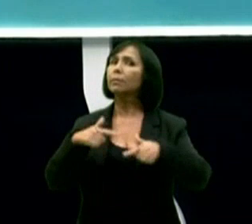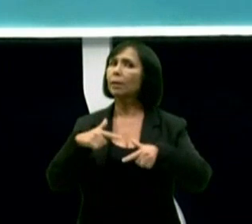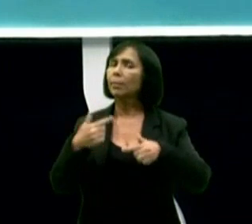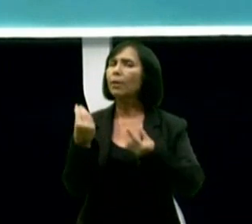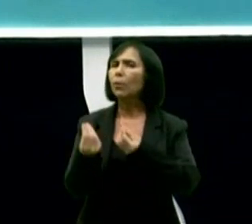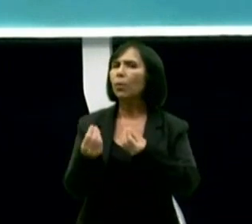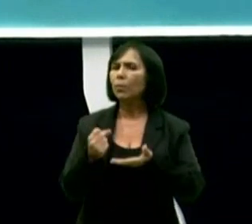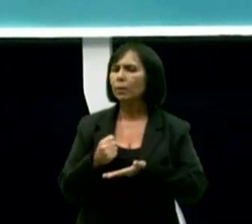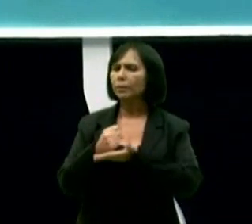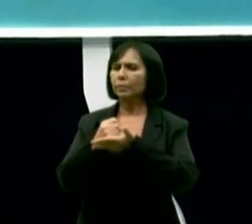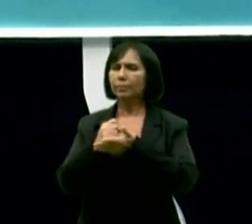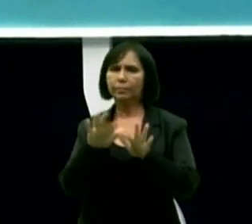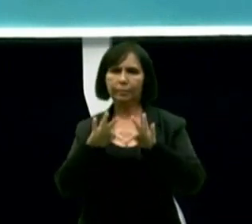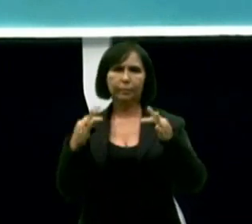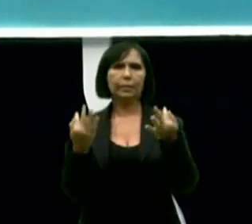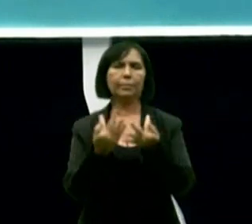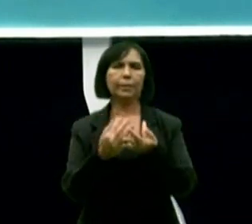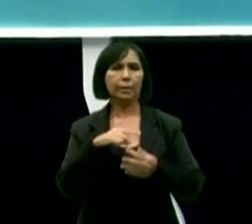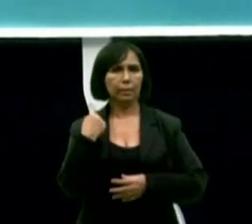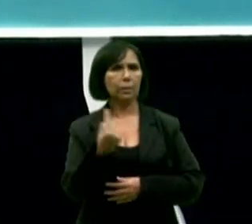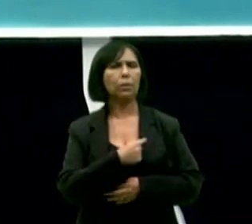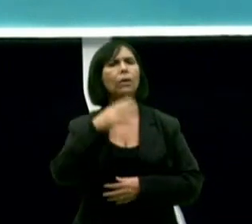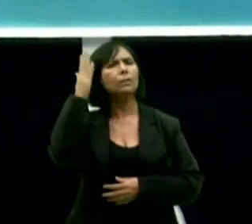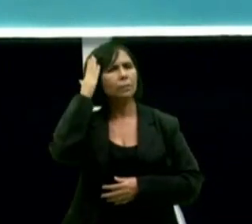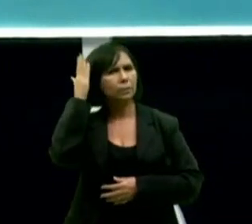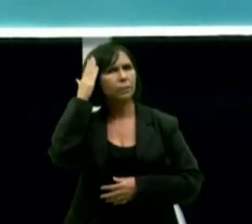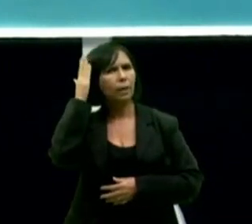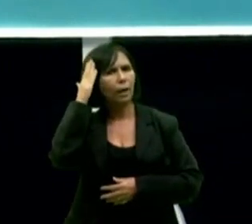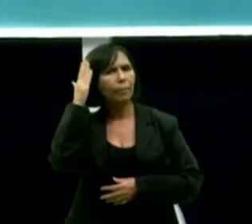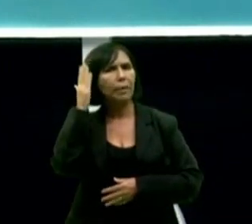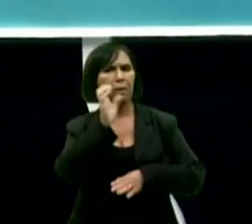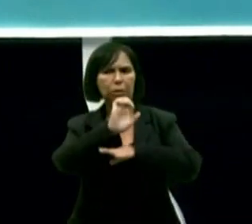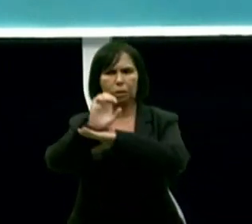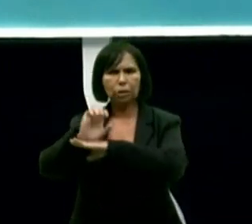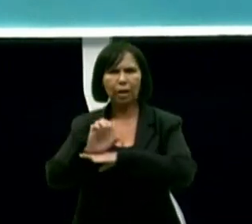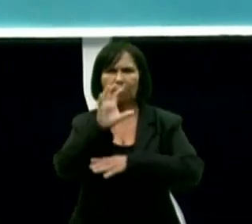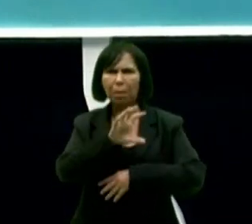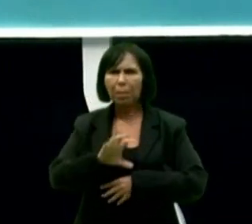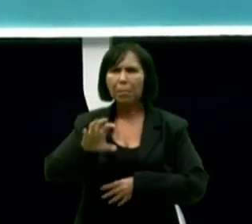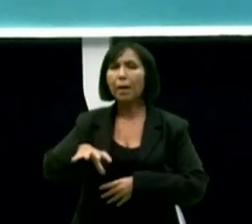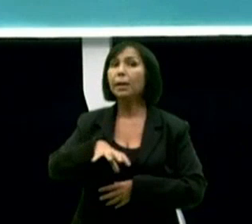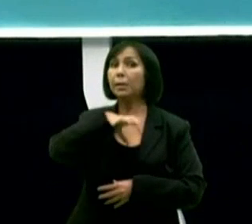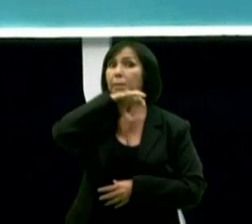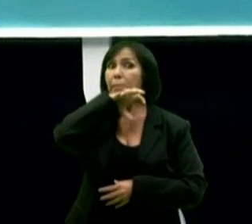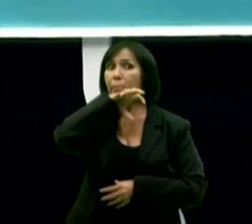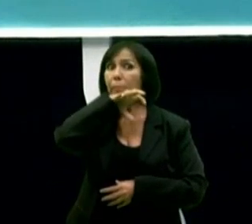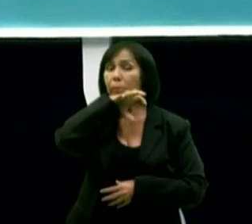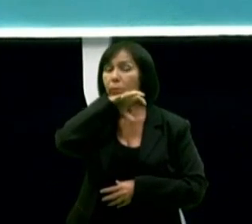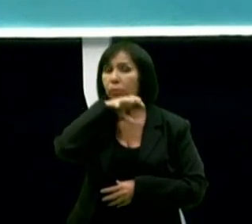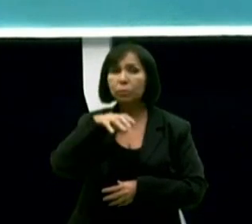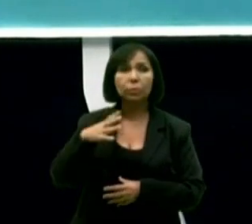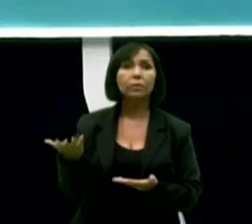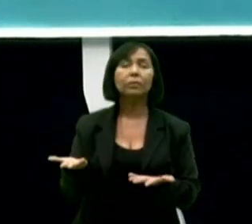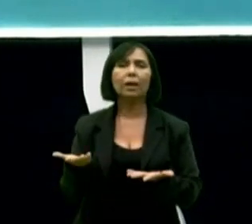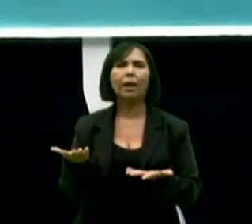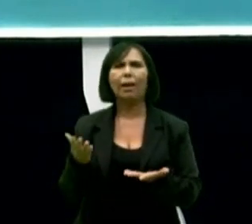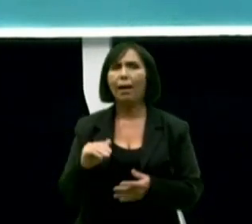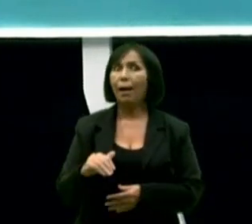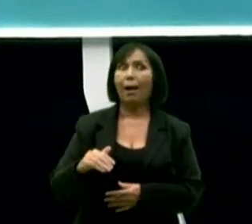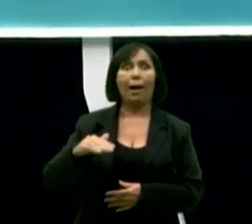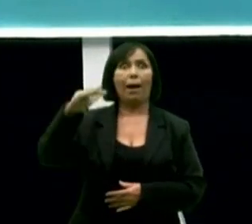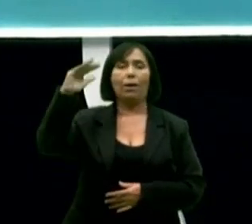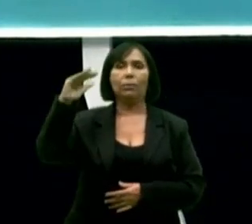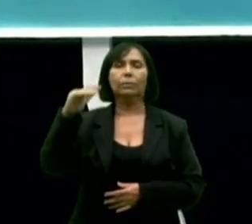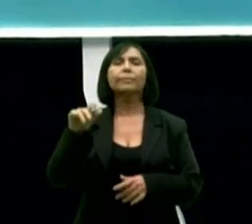família. A gente tem várias áreas do Estado que cobram mais impostos do que Estados vizinhos. Um exemplo é a geração de